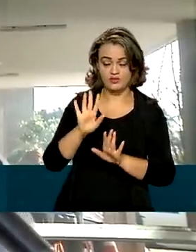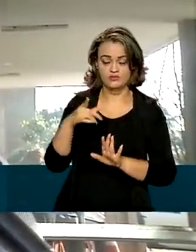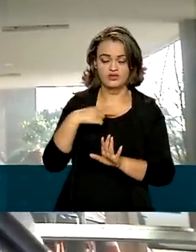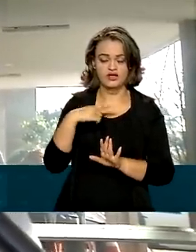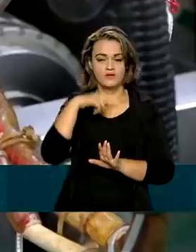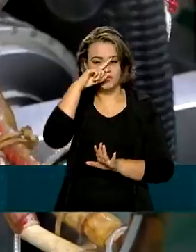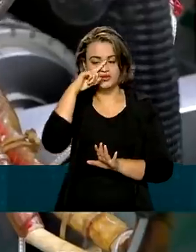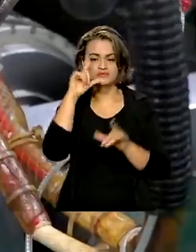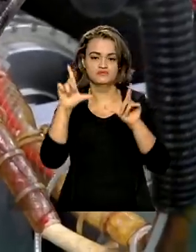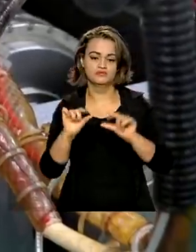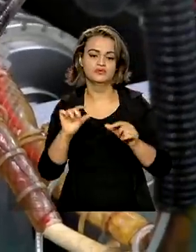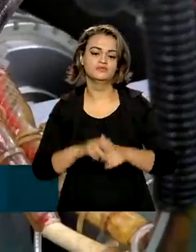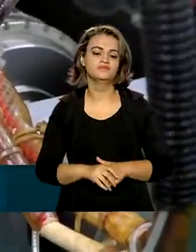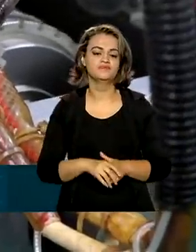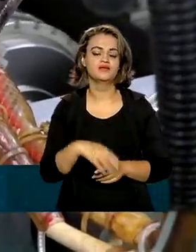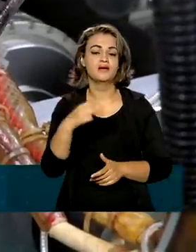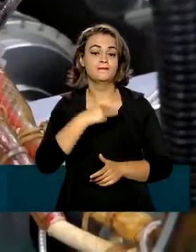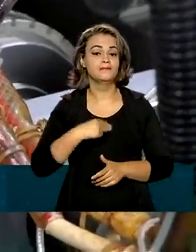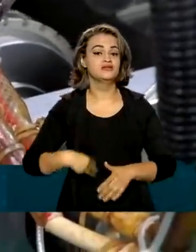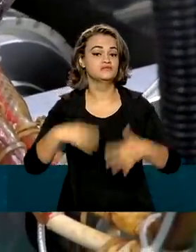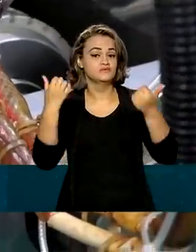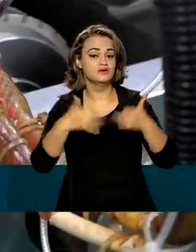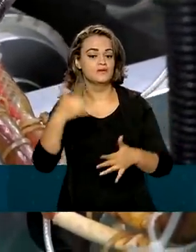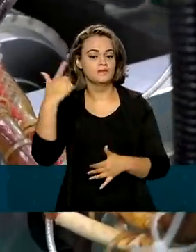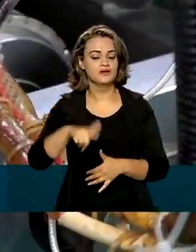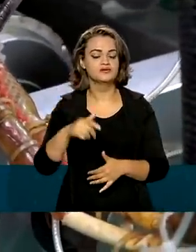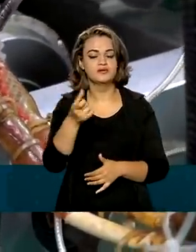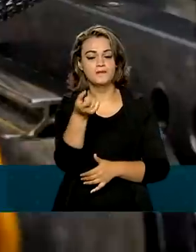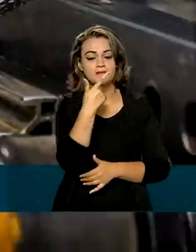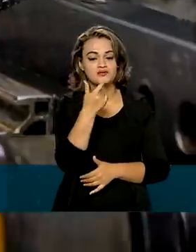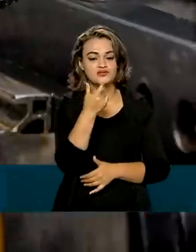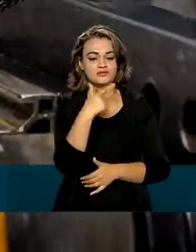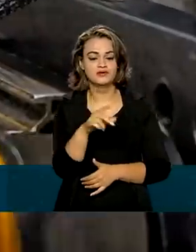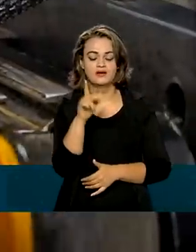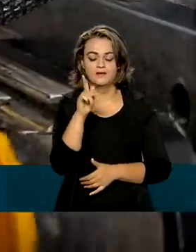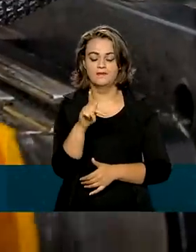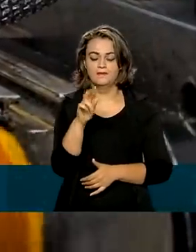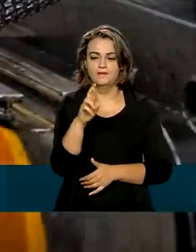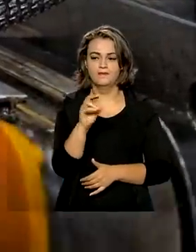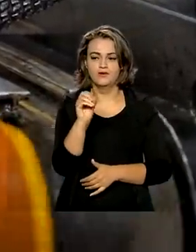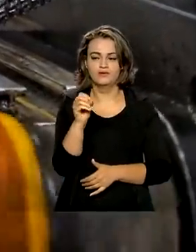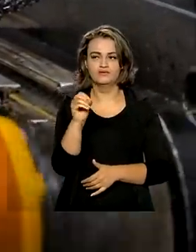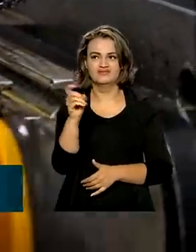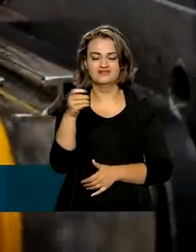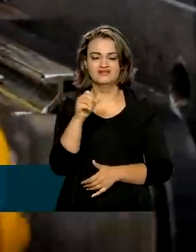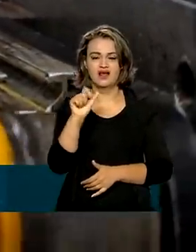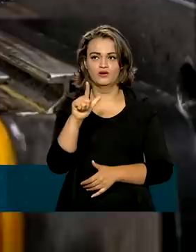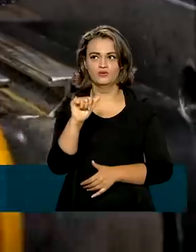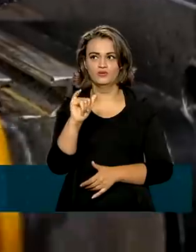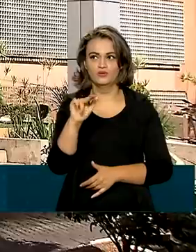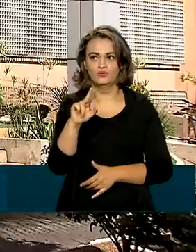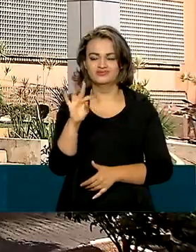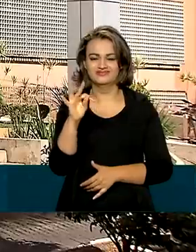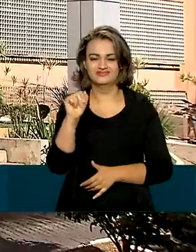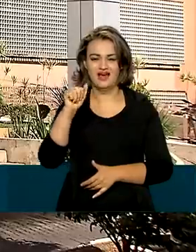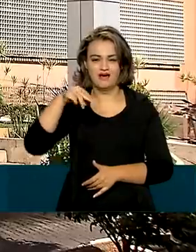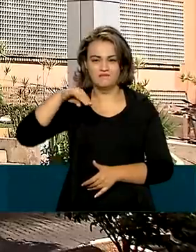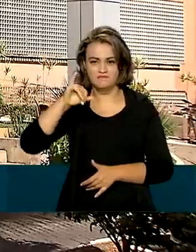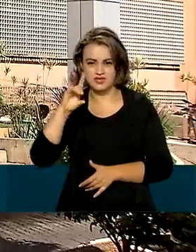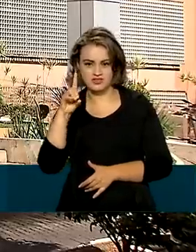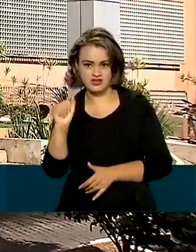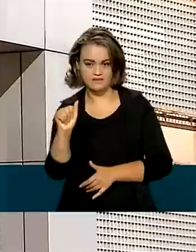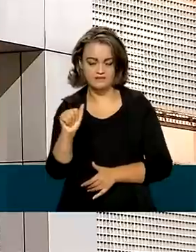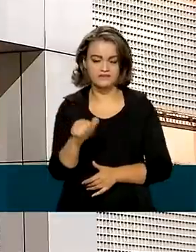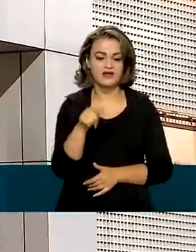minimiza. Queiroga também comentou o uso da medicação proxalutamida. O estudo que está na fase 3 foi